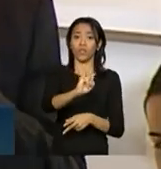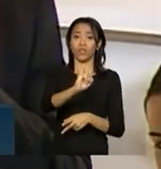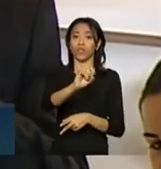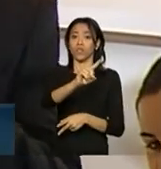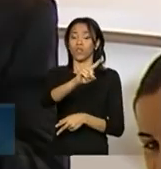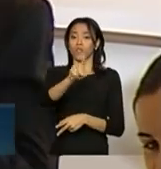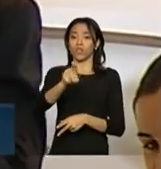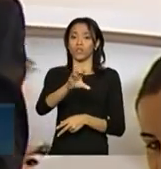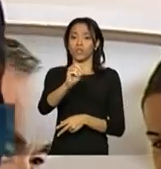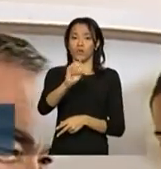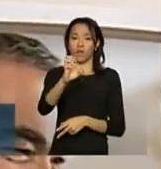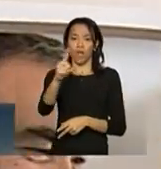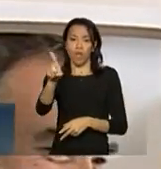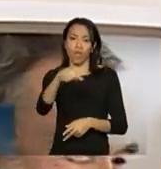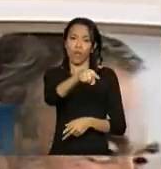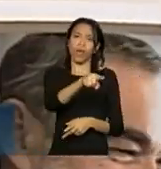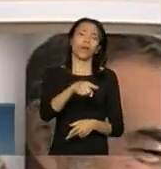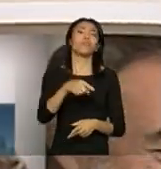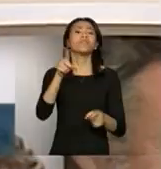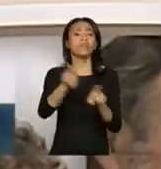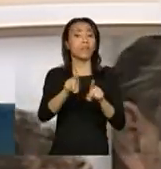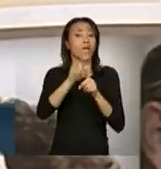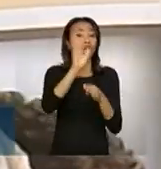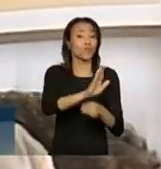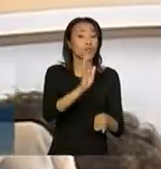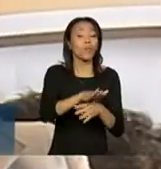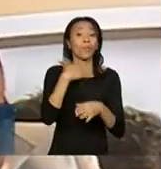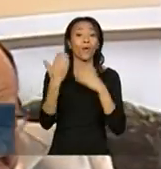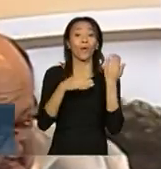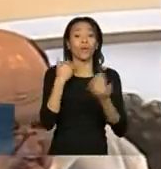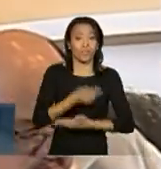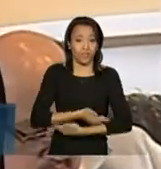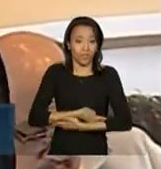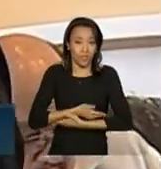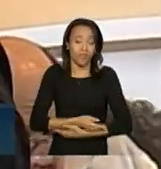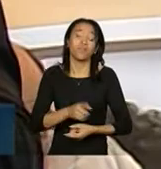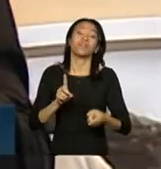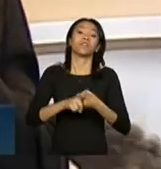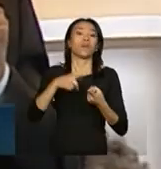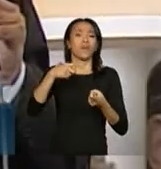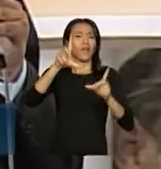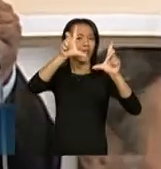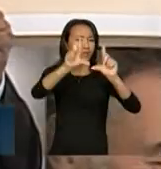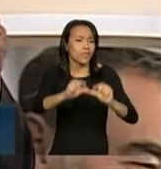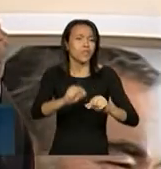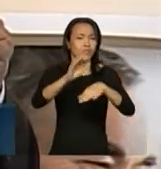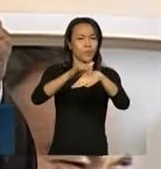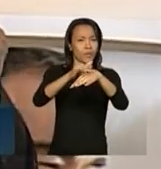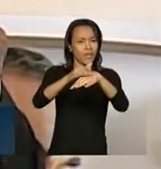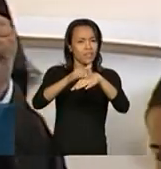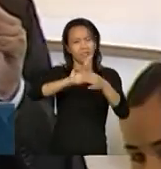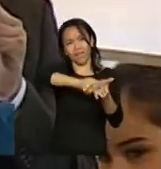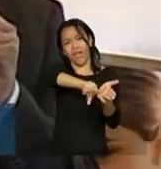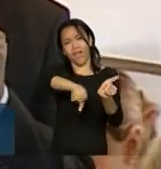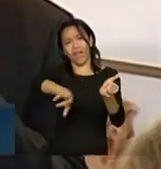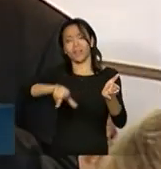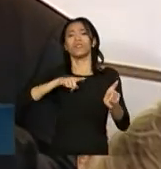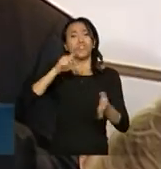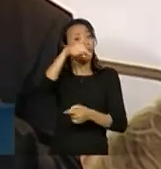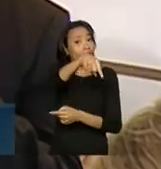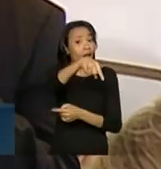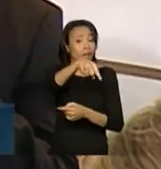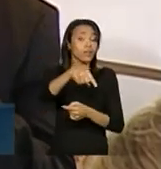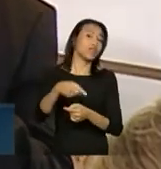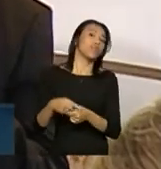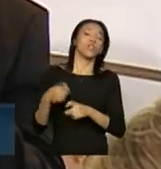Interrompermos a mortalidade infantil, reduzimos, controlamos a malária, reduzimos uma série de doenças que tinham lá. E nenhum dos